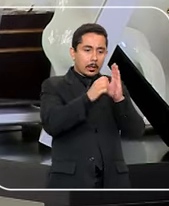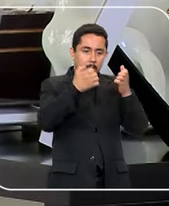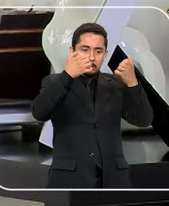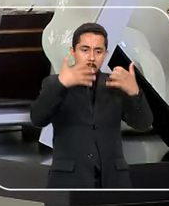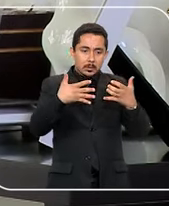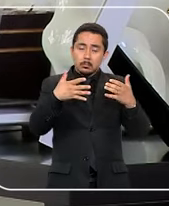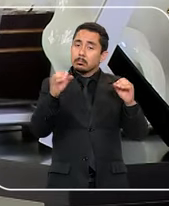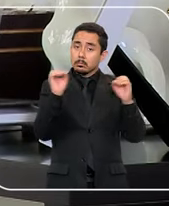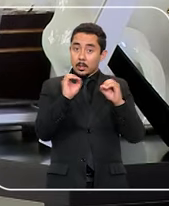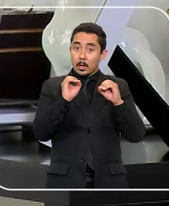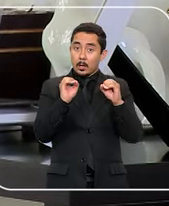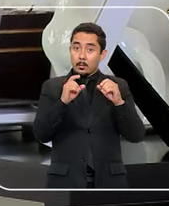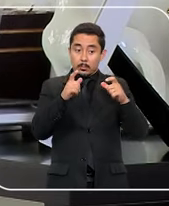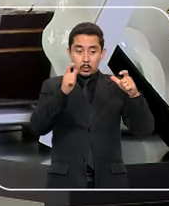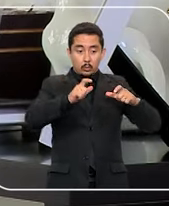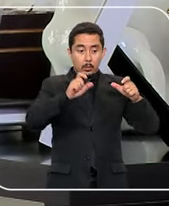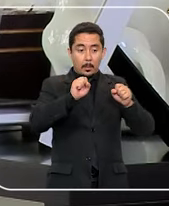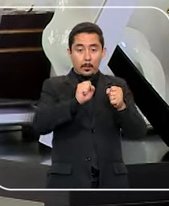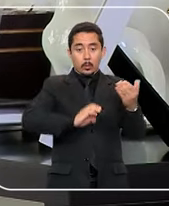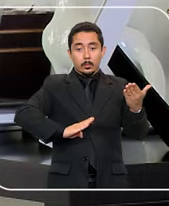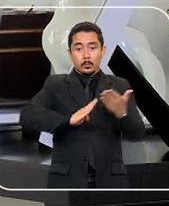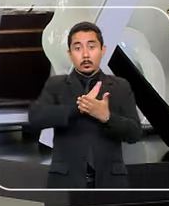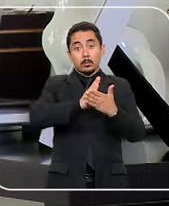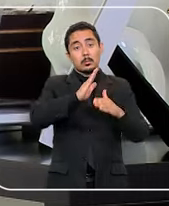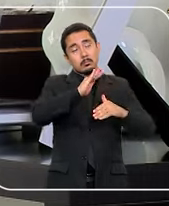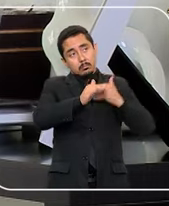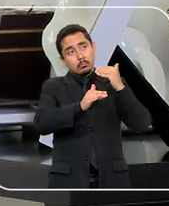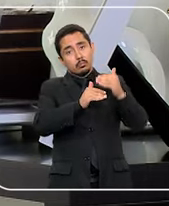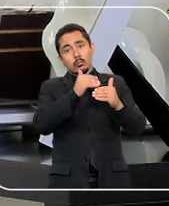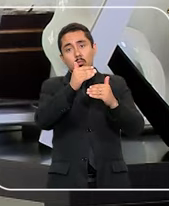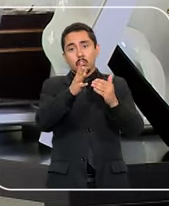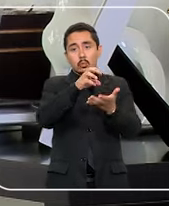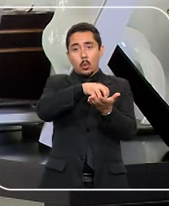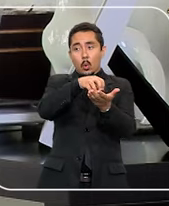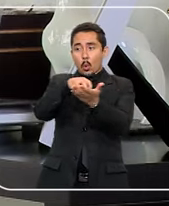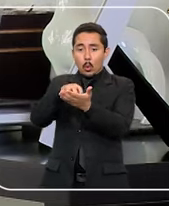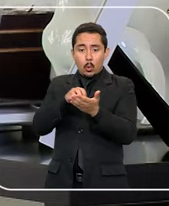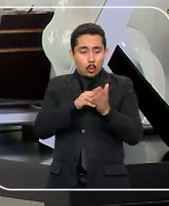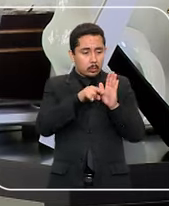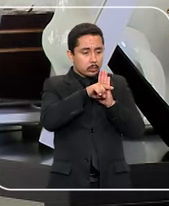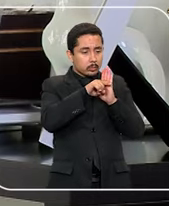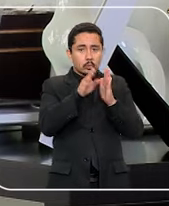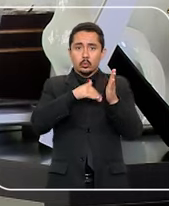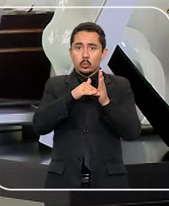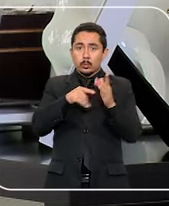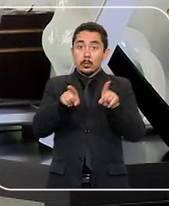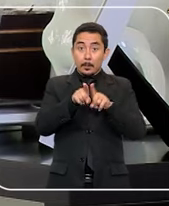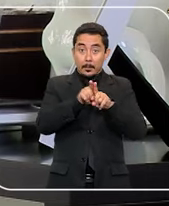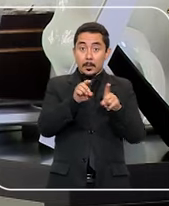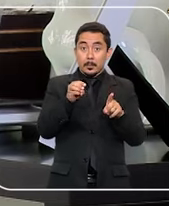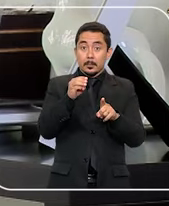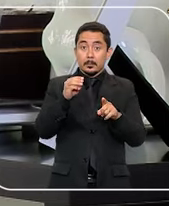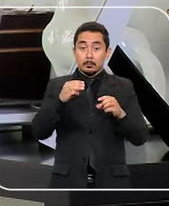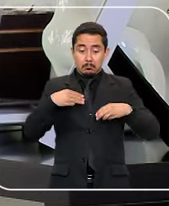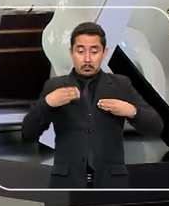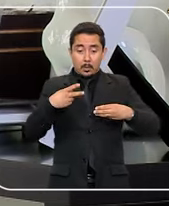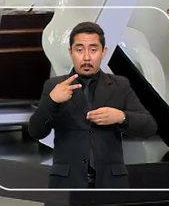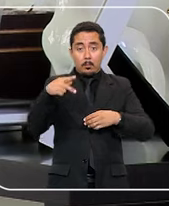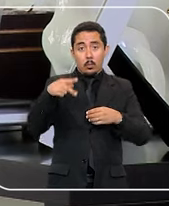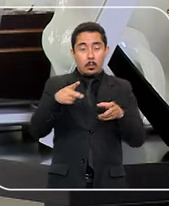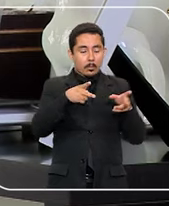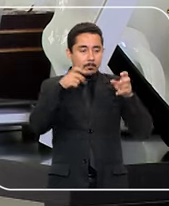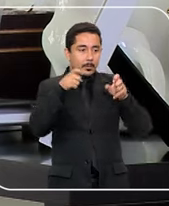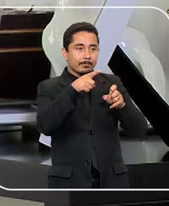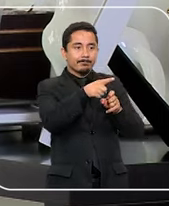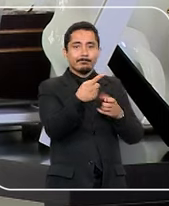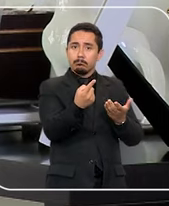legislativa local que pudesse autorizar. Com o passar do tempo, os órgãos de fiscalização, inclusive o Ministério Público, verificaram que aquela